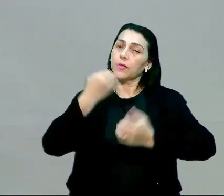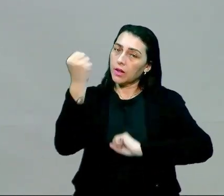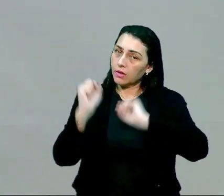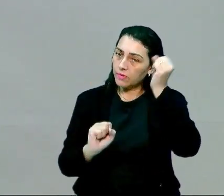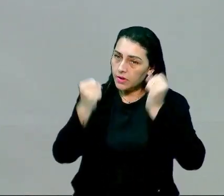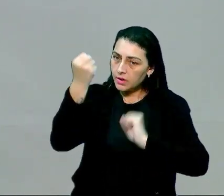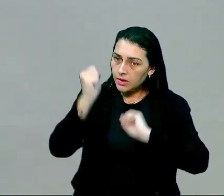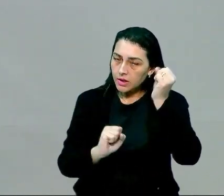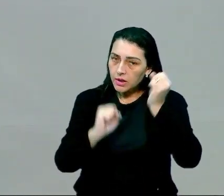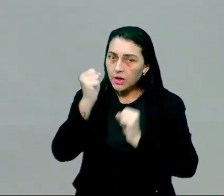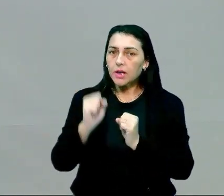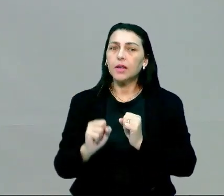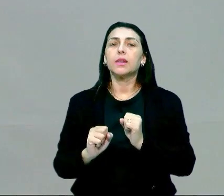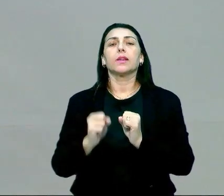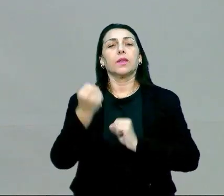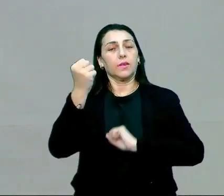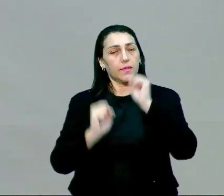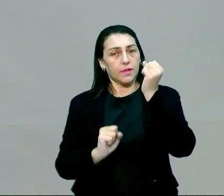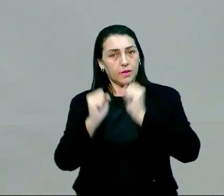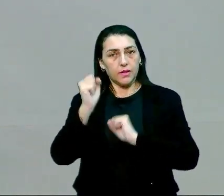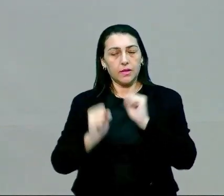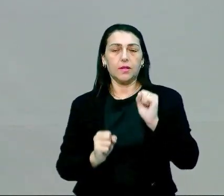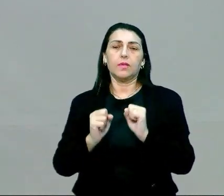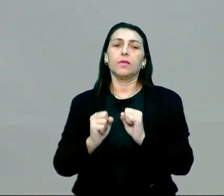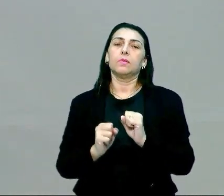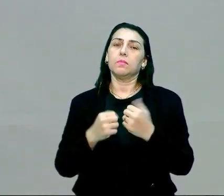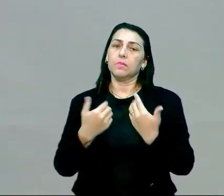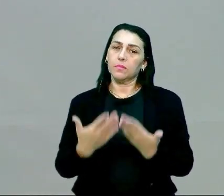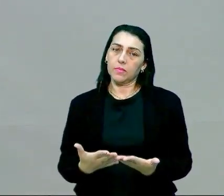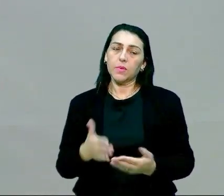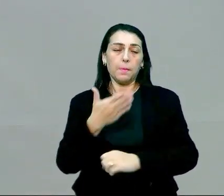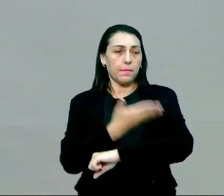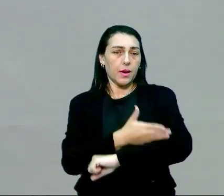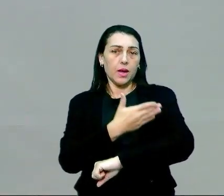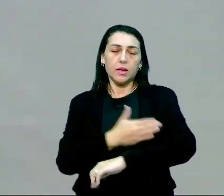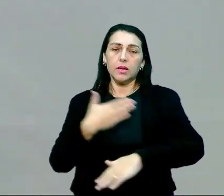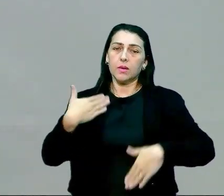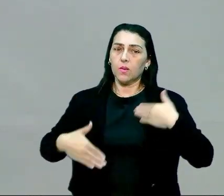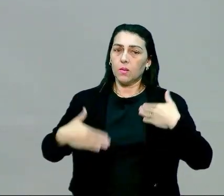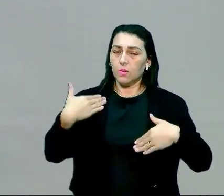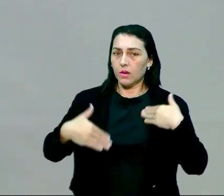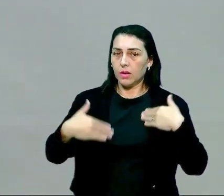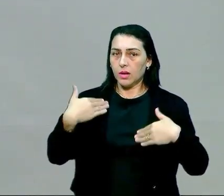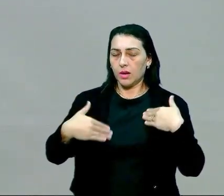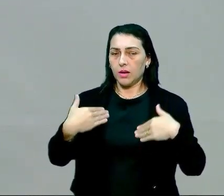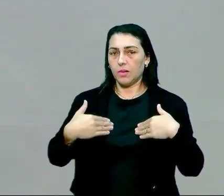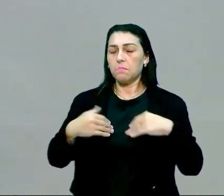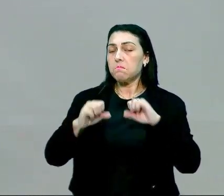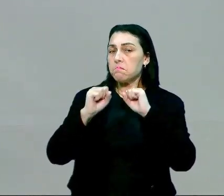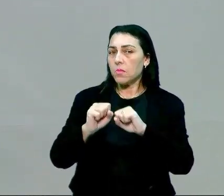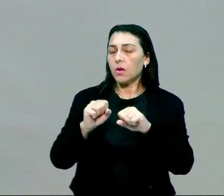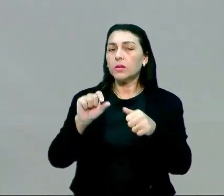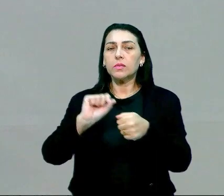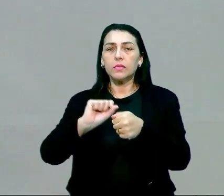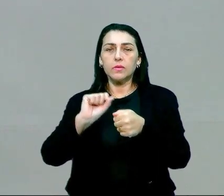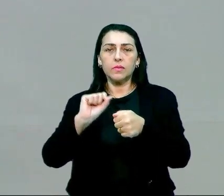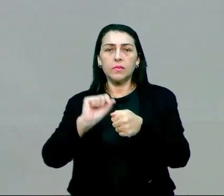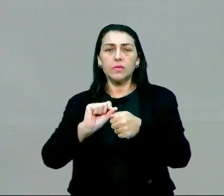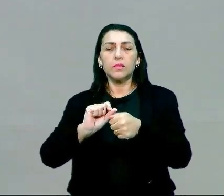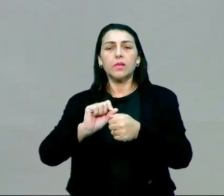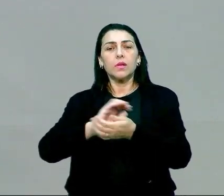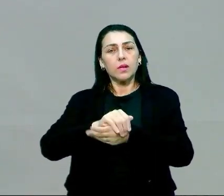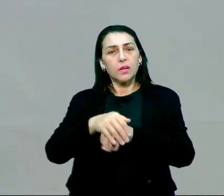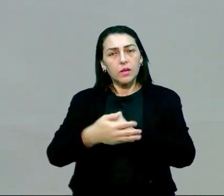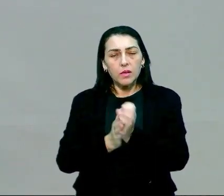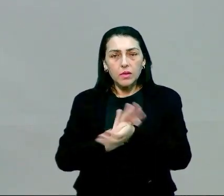atividade física. E aí a atividade física, ela vai ser por meio de práticas corporais. Não necessariamente, eu posso só lavar uma